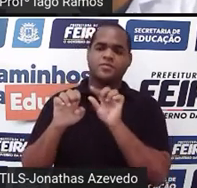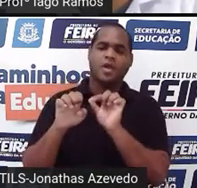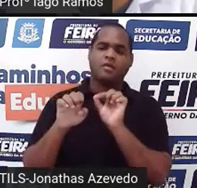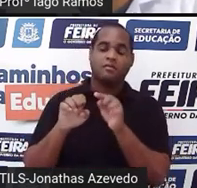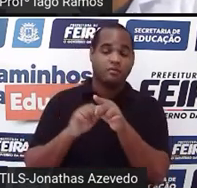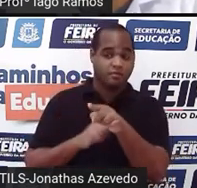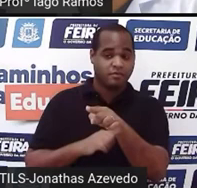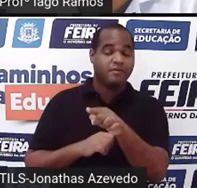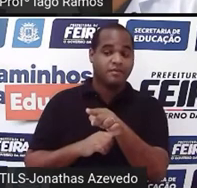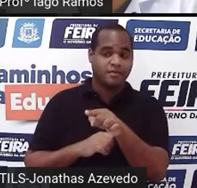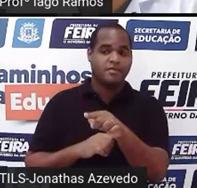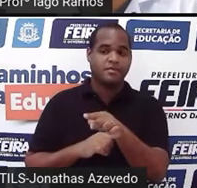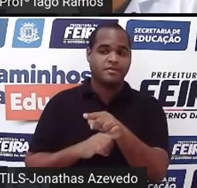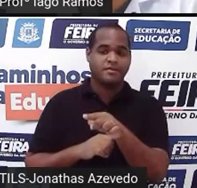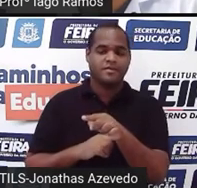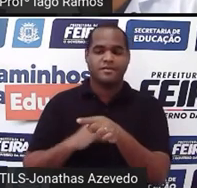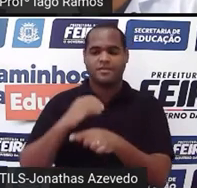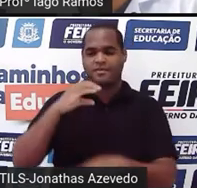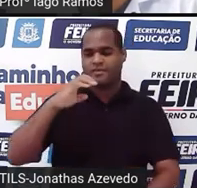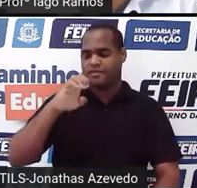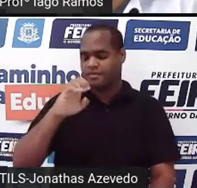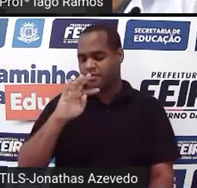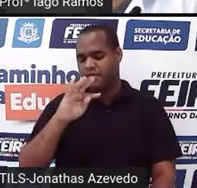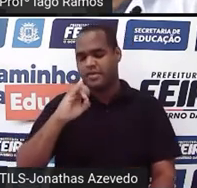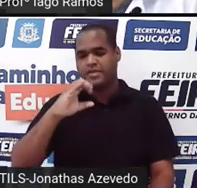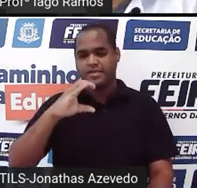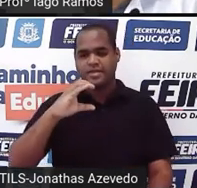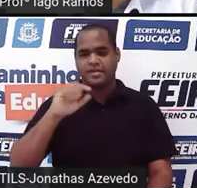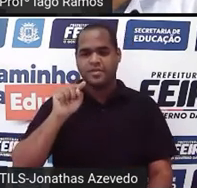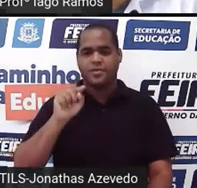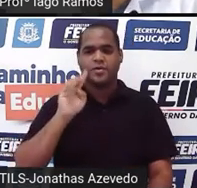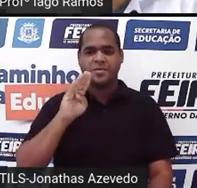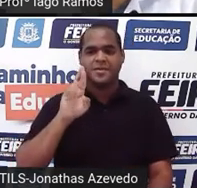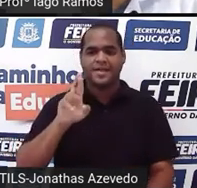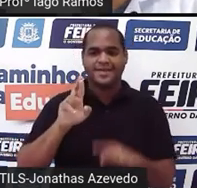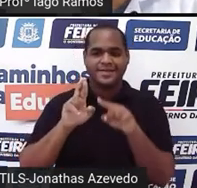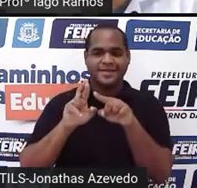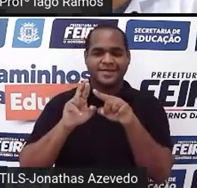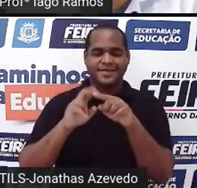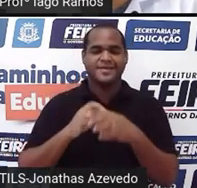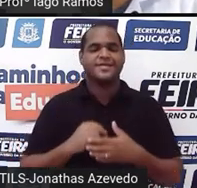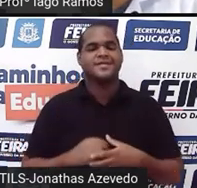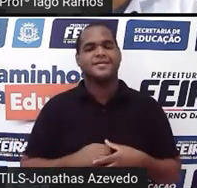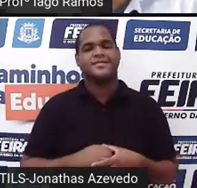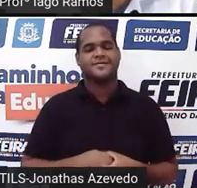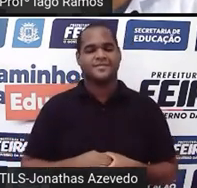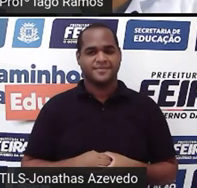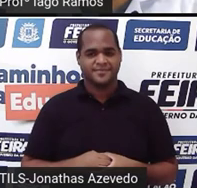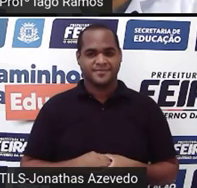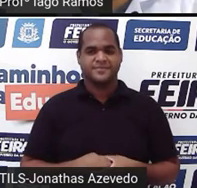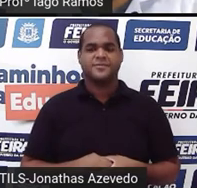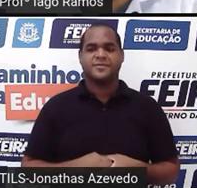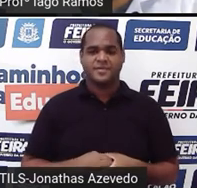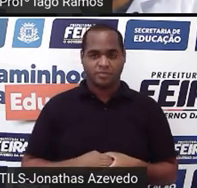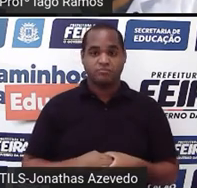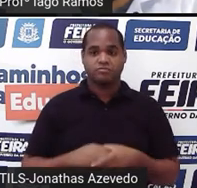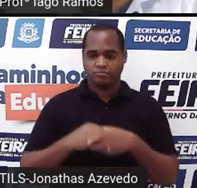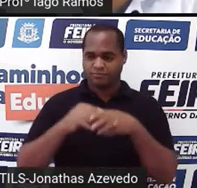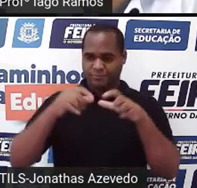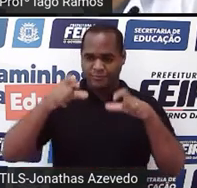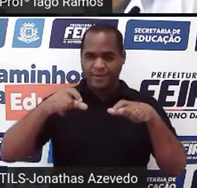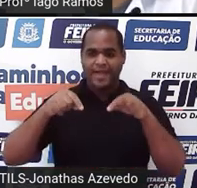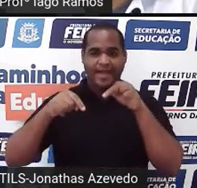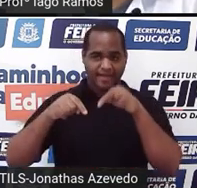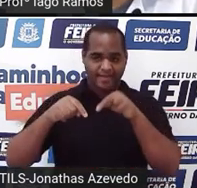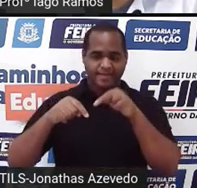fonte igual cetic.br, cetic.br, então foi desse lugar